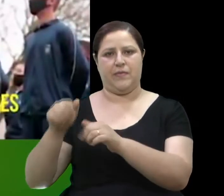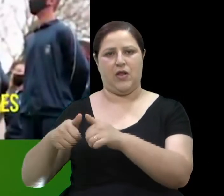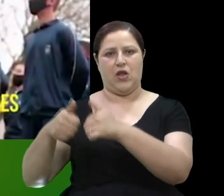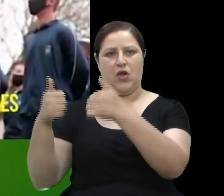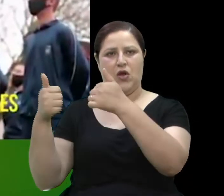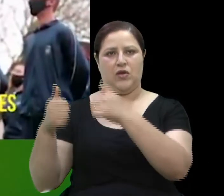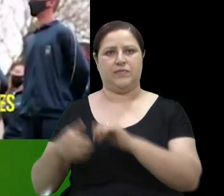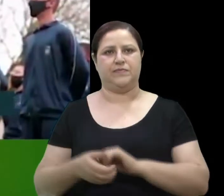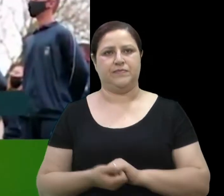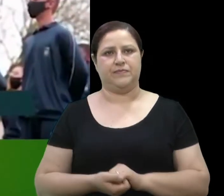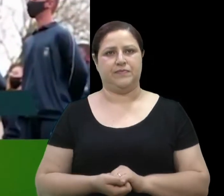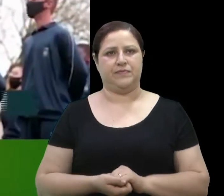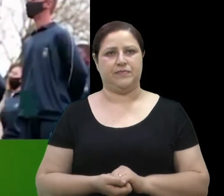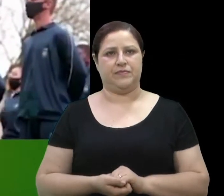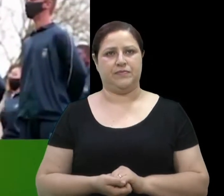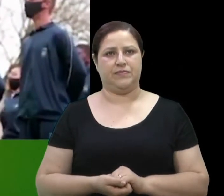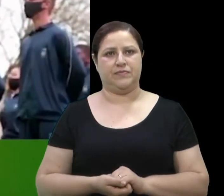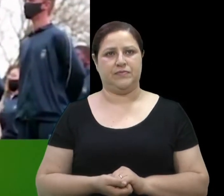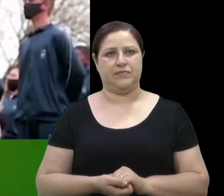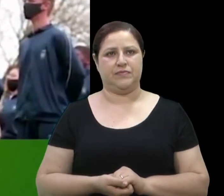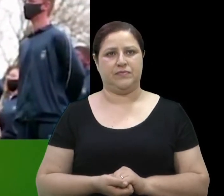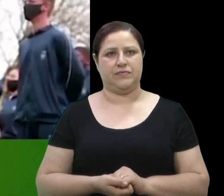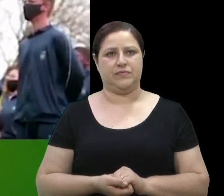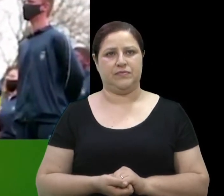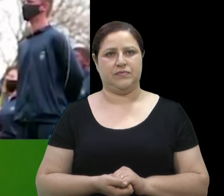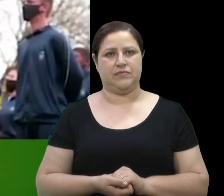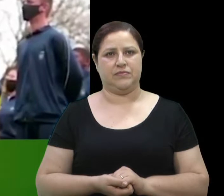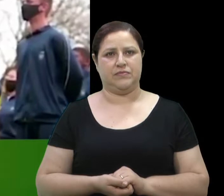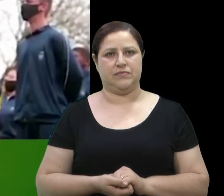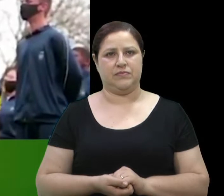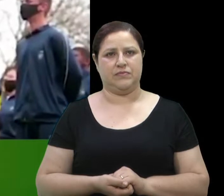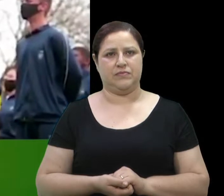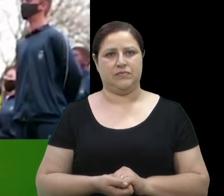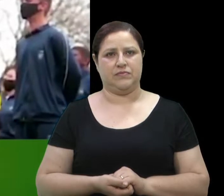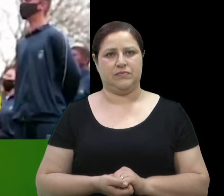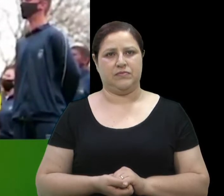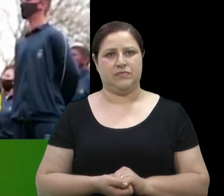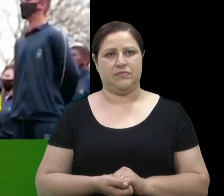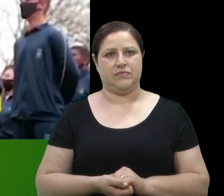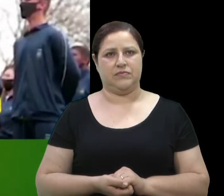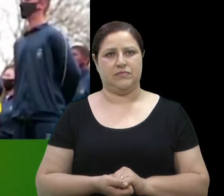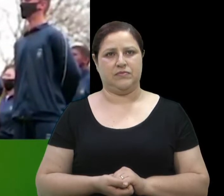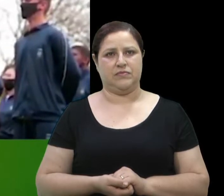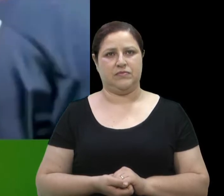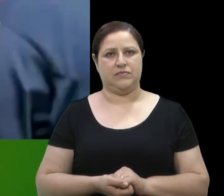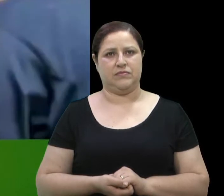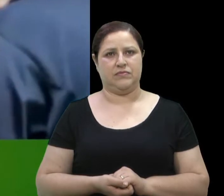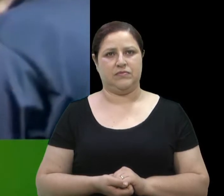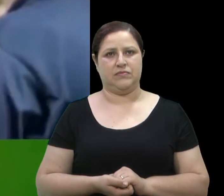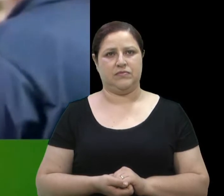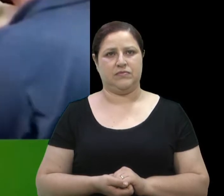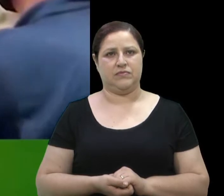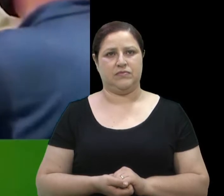nosso lembra em ligação. E estamos sempre bons para cumprir qualquer missão. São Pedro, Brasil! Muito bom!